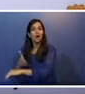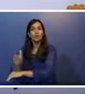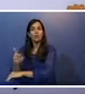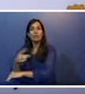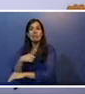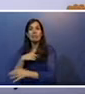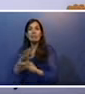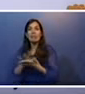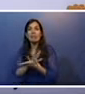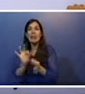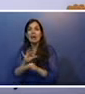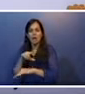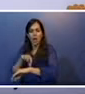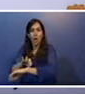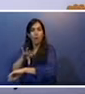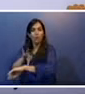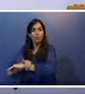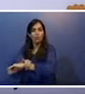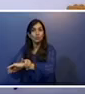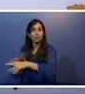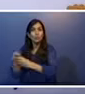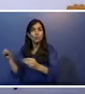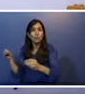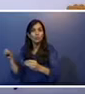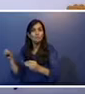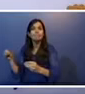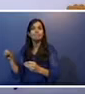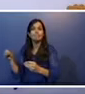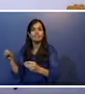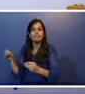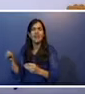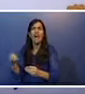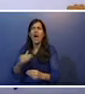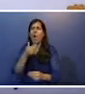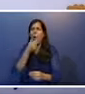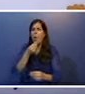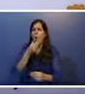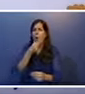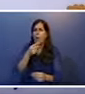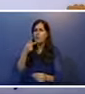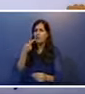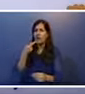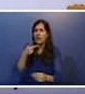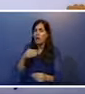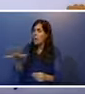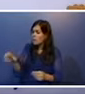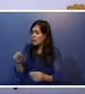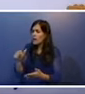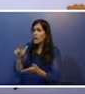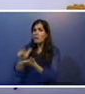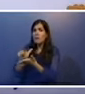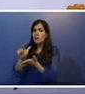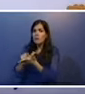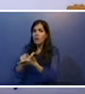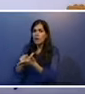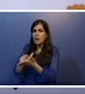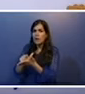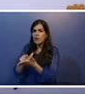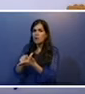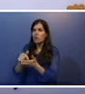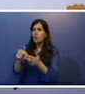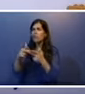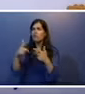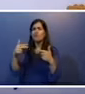o relógio de pulso. Um terceiro sugele lhe examinem os papéis, retirados com